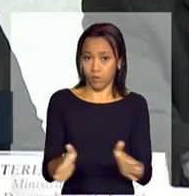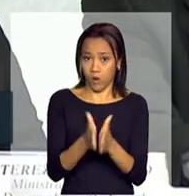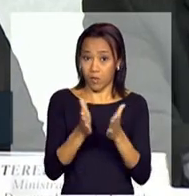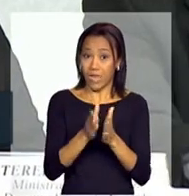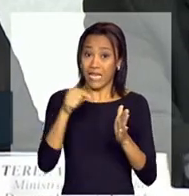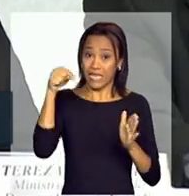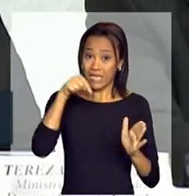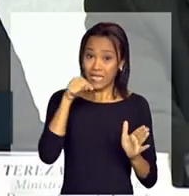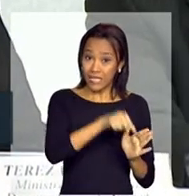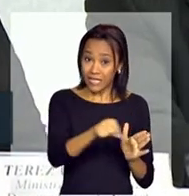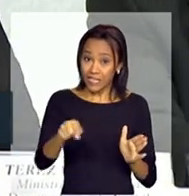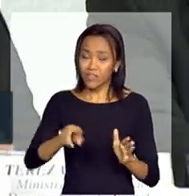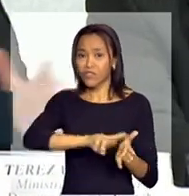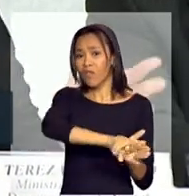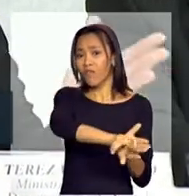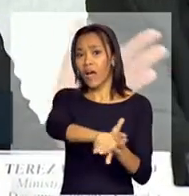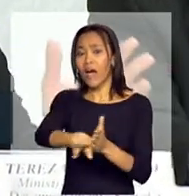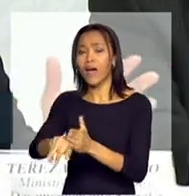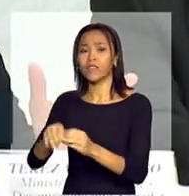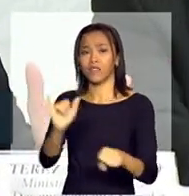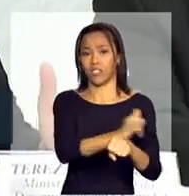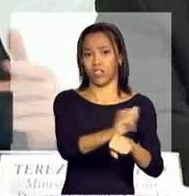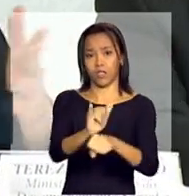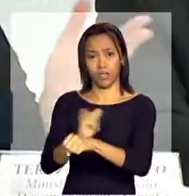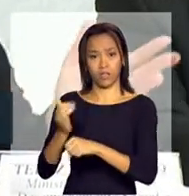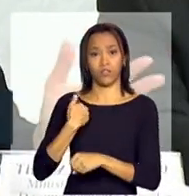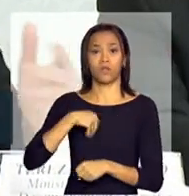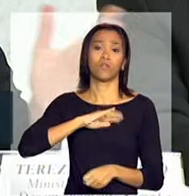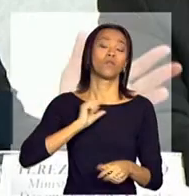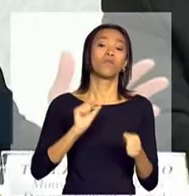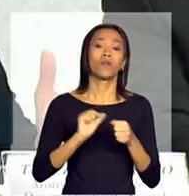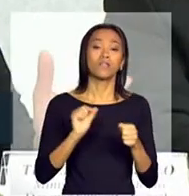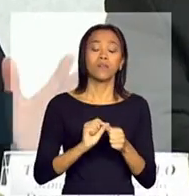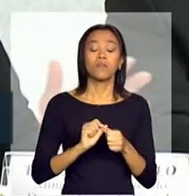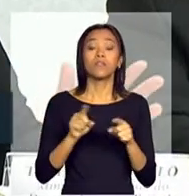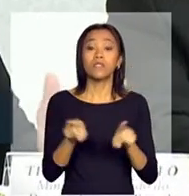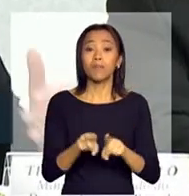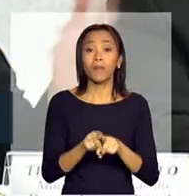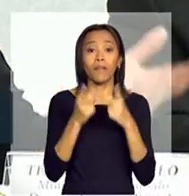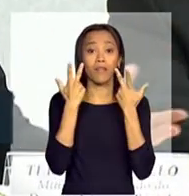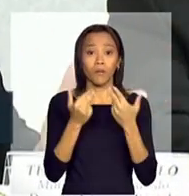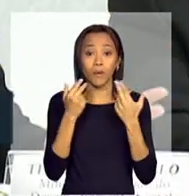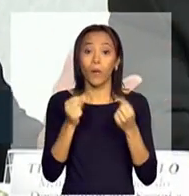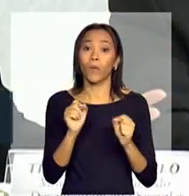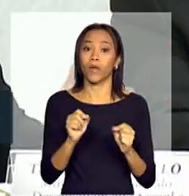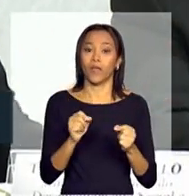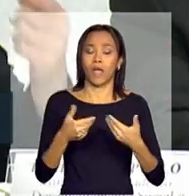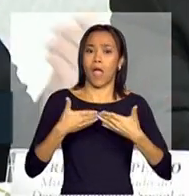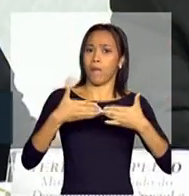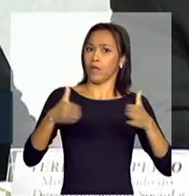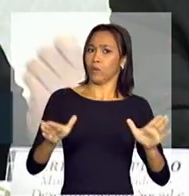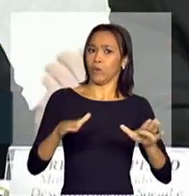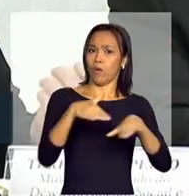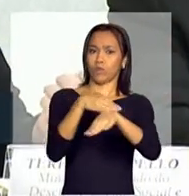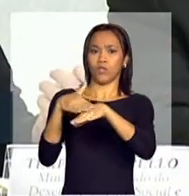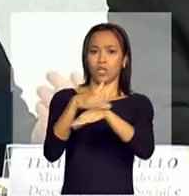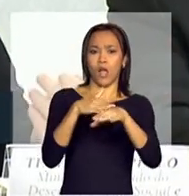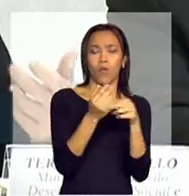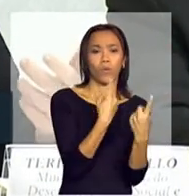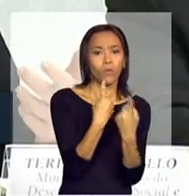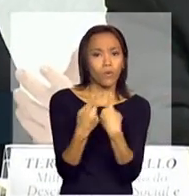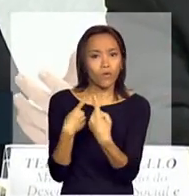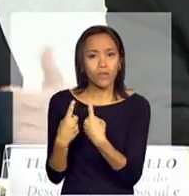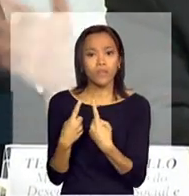nós estamos fazendo. Da mesma forma como não é natural a participação, a abertura aos diálogos, que também é